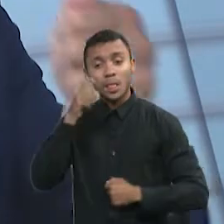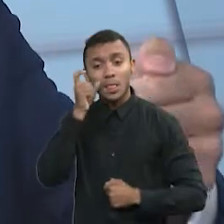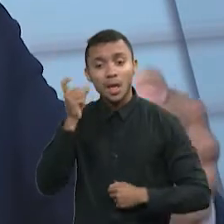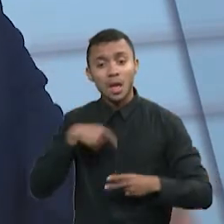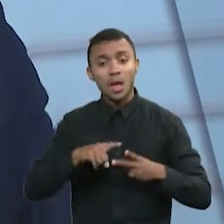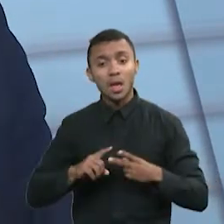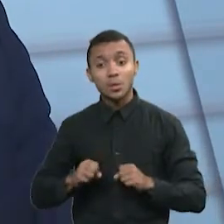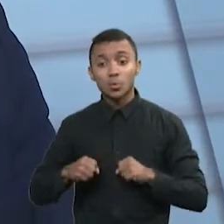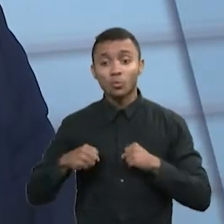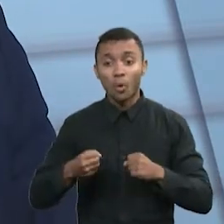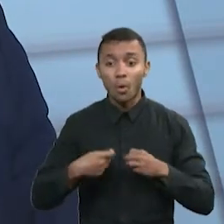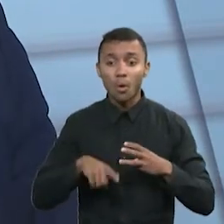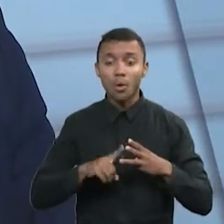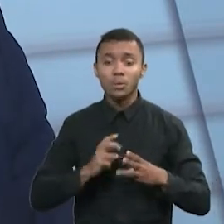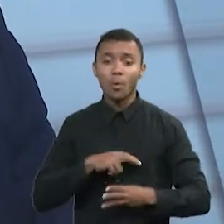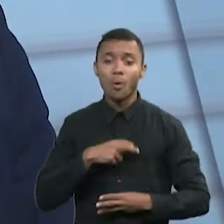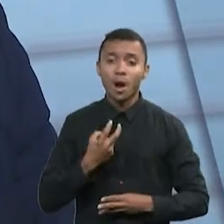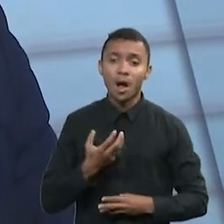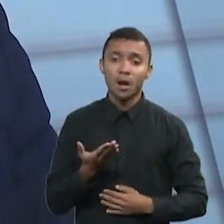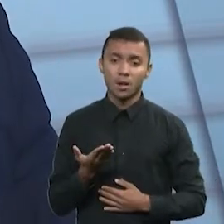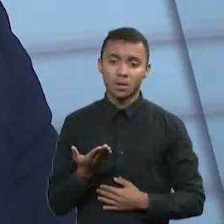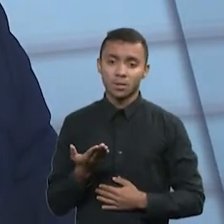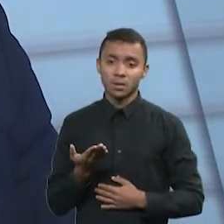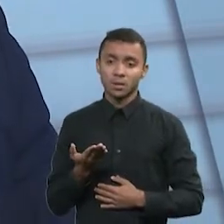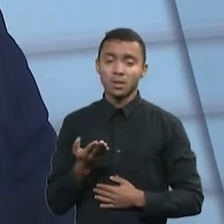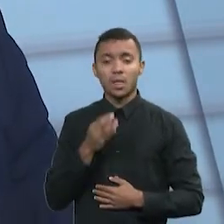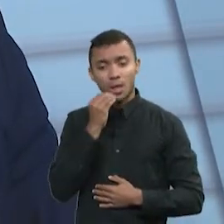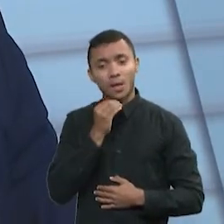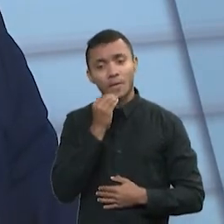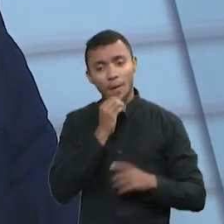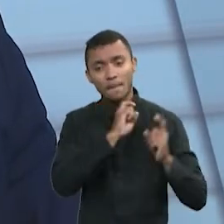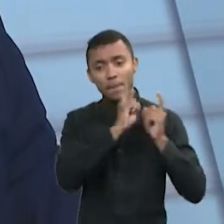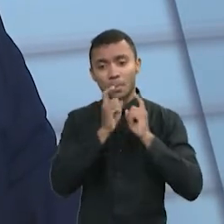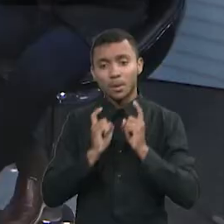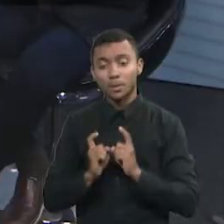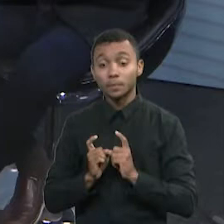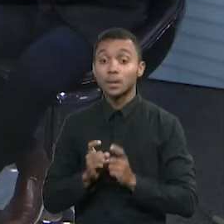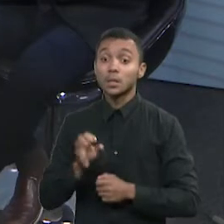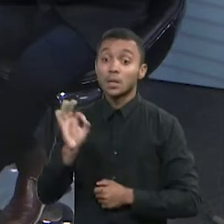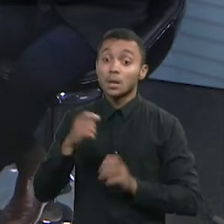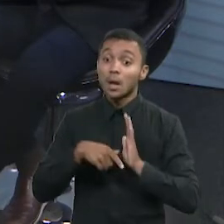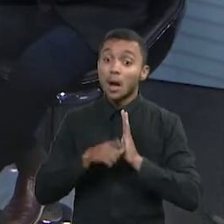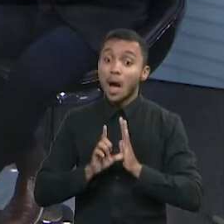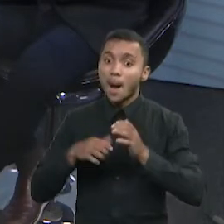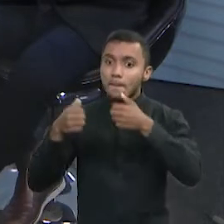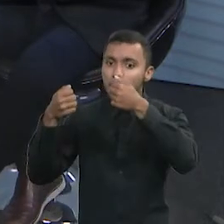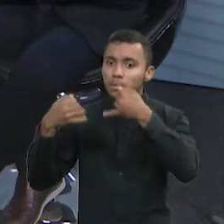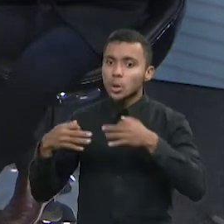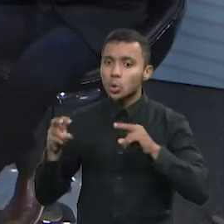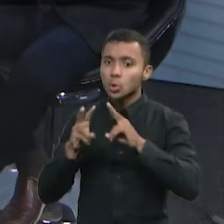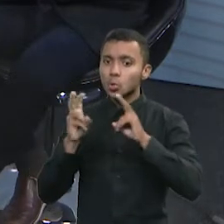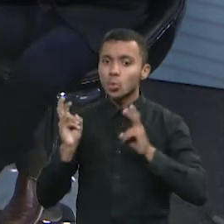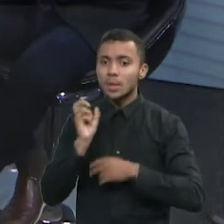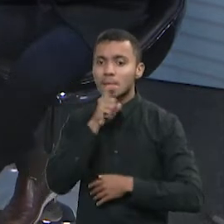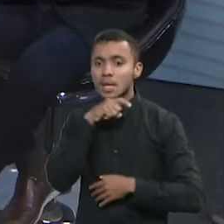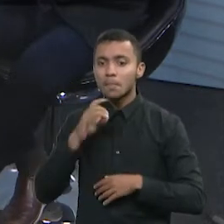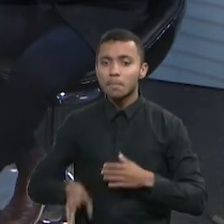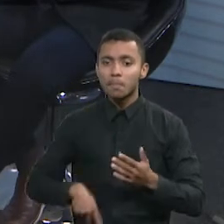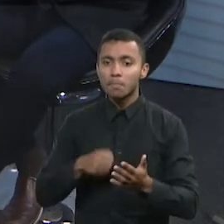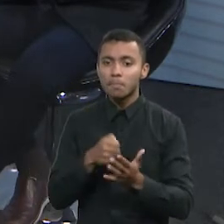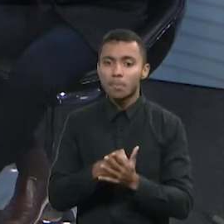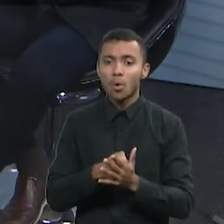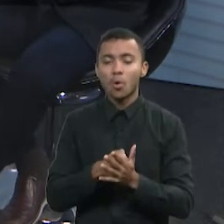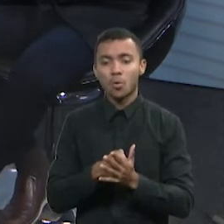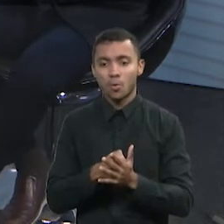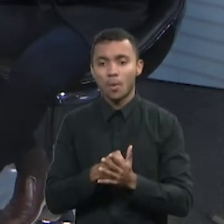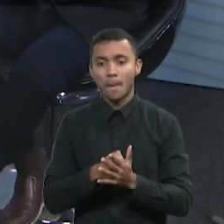coragem para poder discutir essa matéria. E você disse um ponto aí, a questão da moralidade dos tributos do país. O